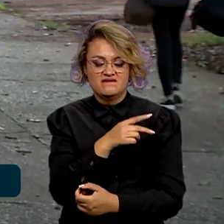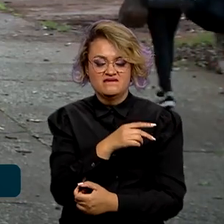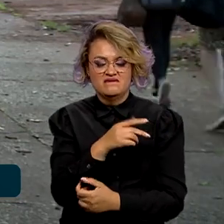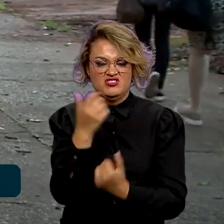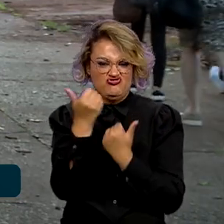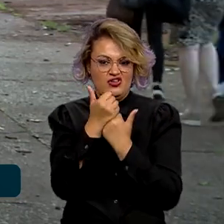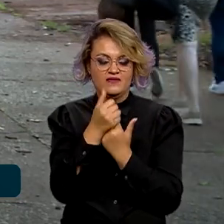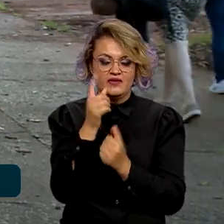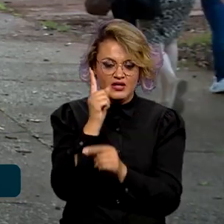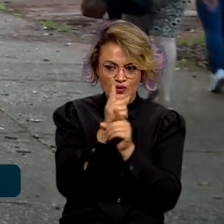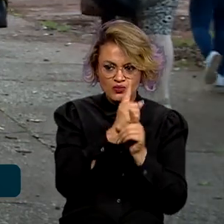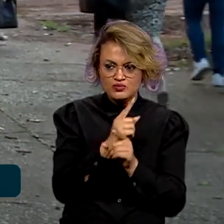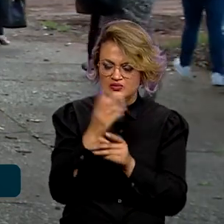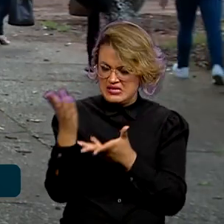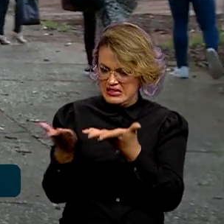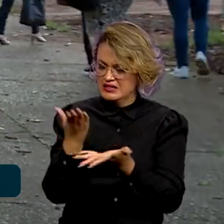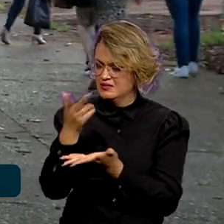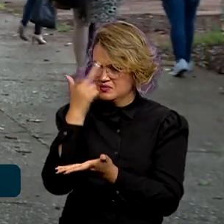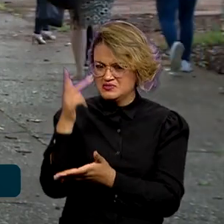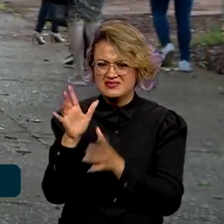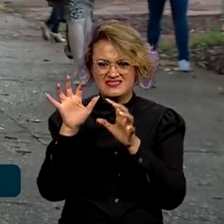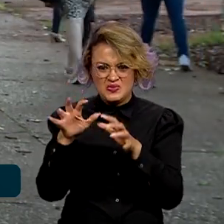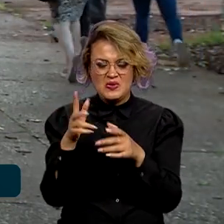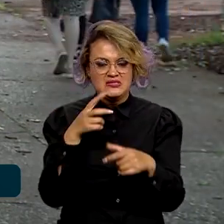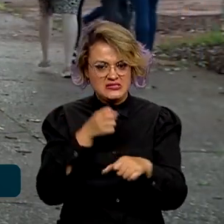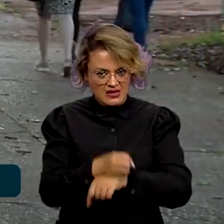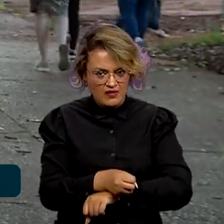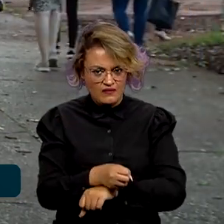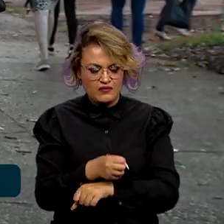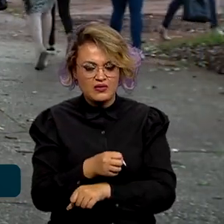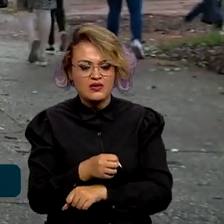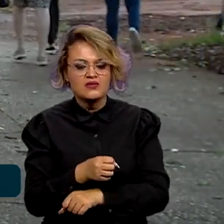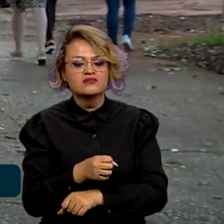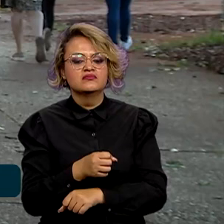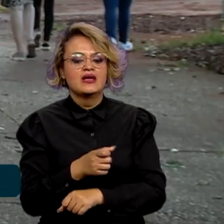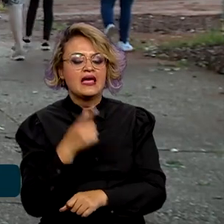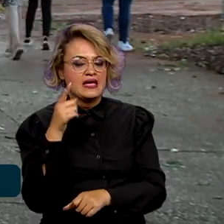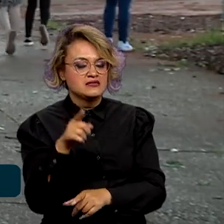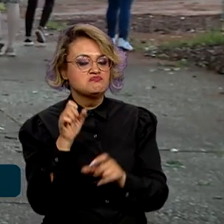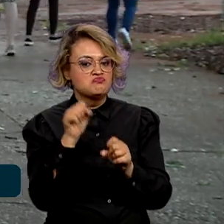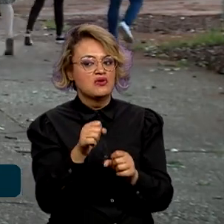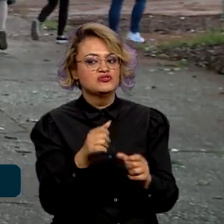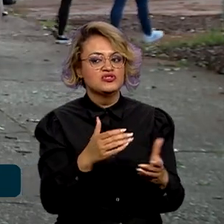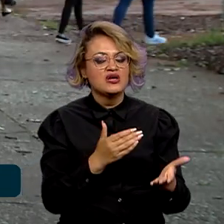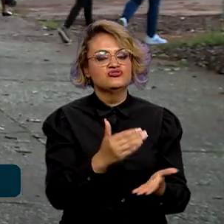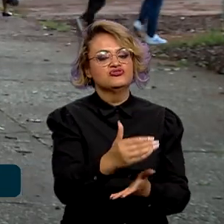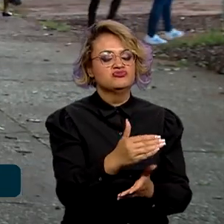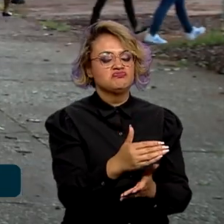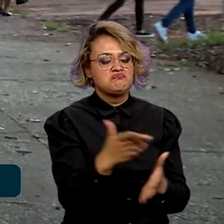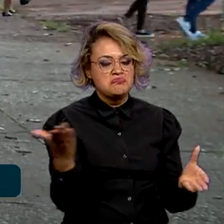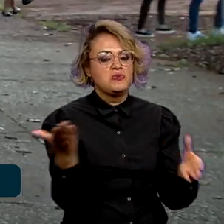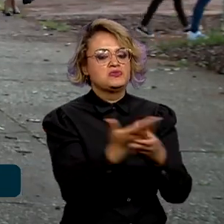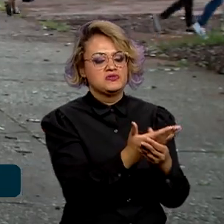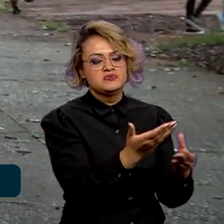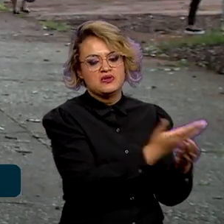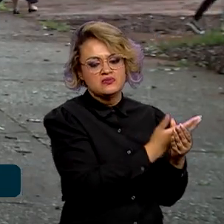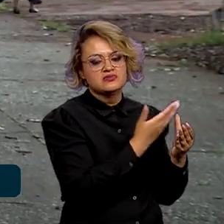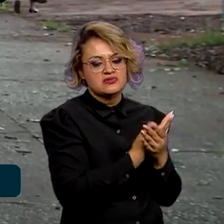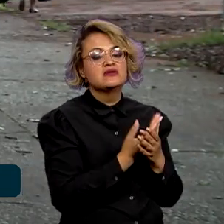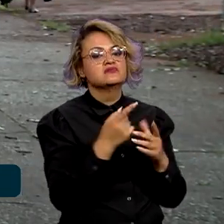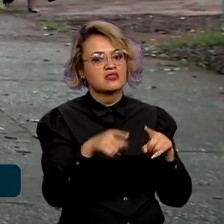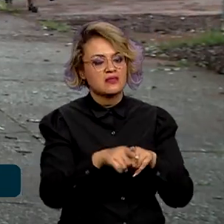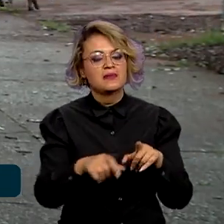mantendo trabalhadores em condições análogas à escravidão ainda estão sujeitos a ações trabalhistas e